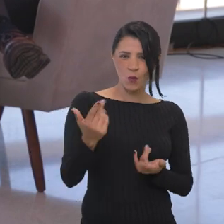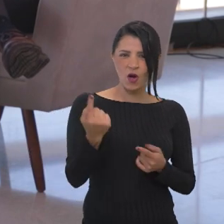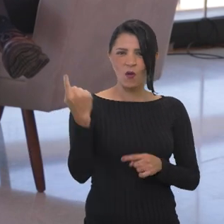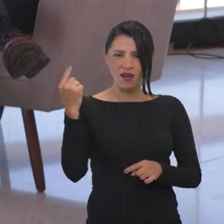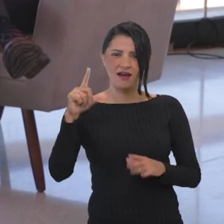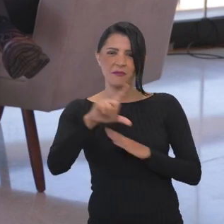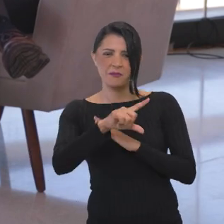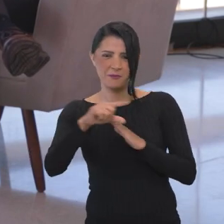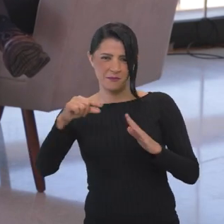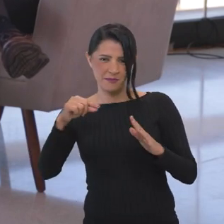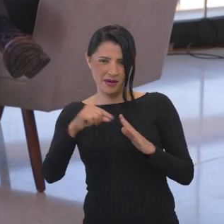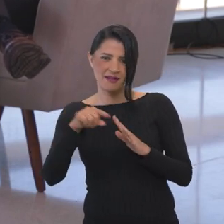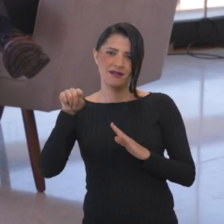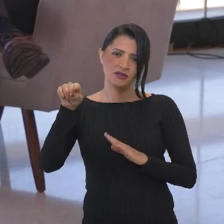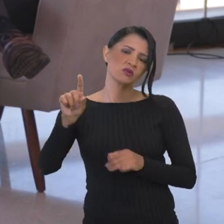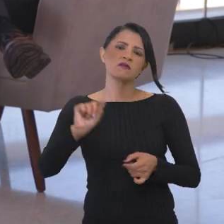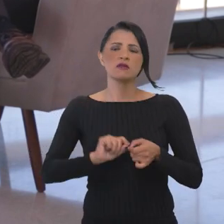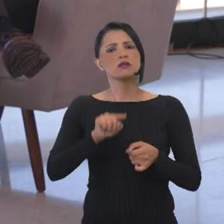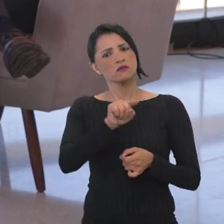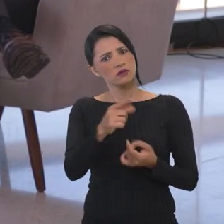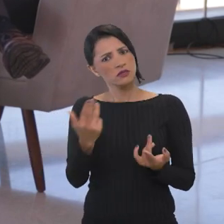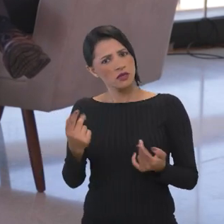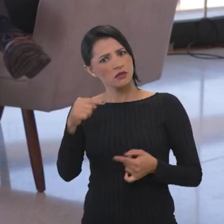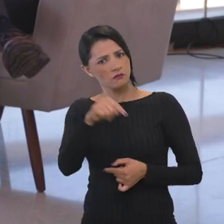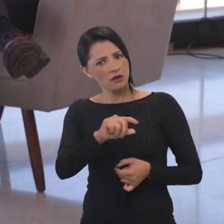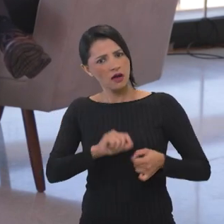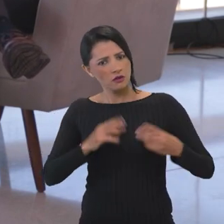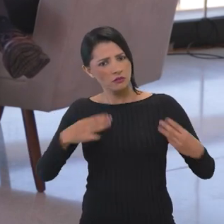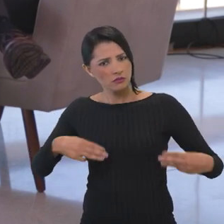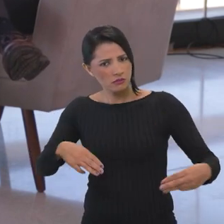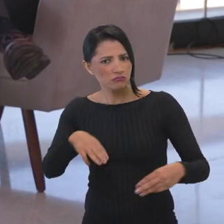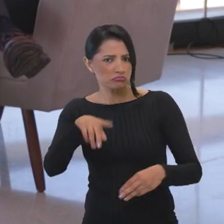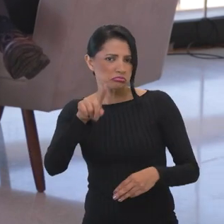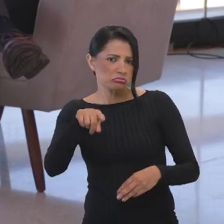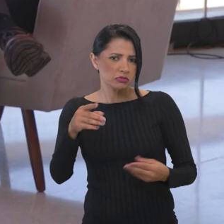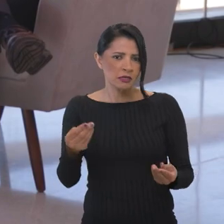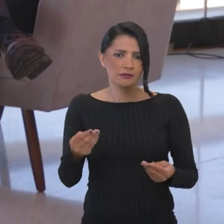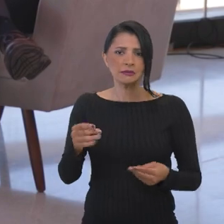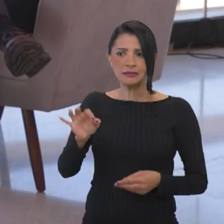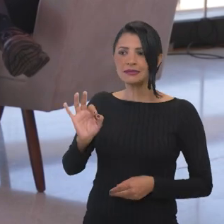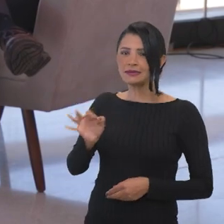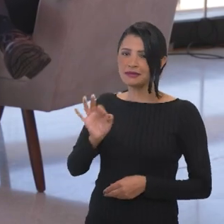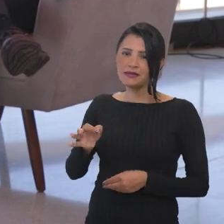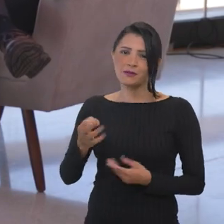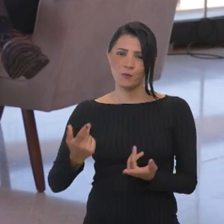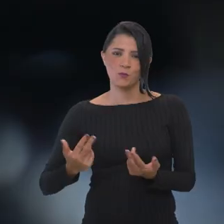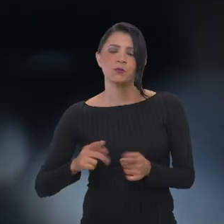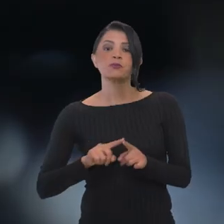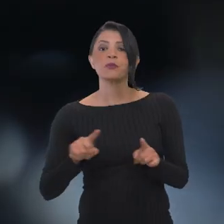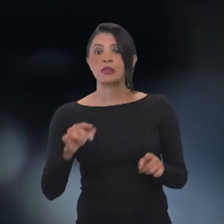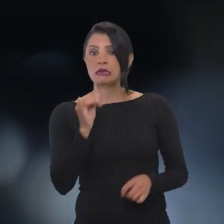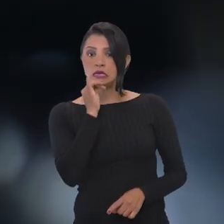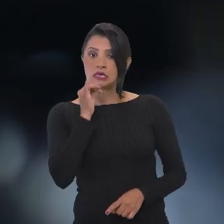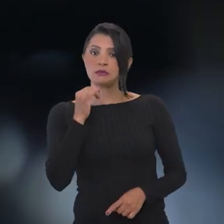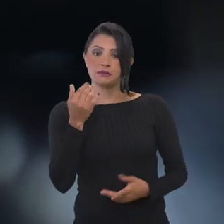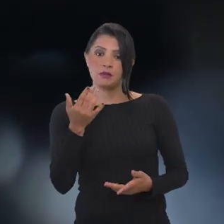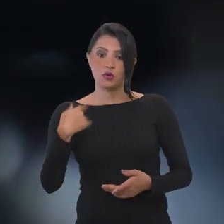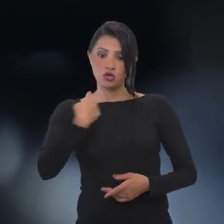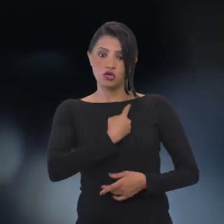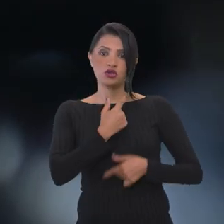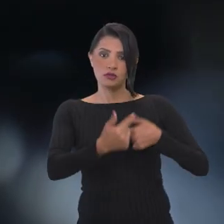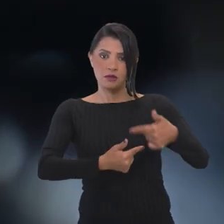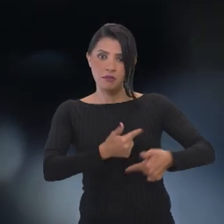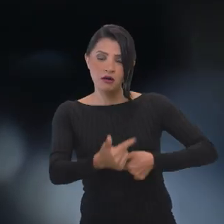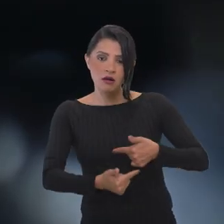-Geral faz ali no Palácio do Planalto. O fazem em termos do Ministério da Esplanada? E a gente, por exemplo, trabalha